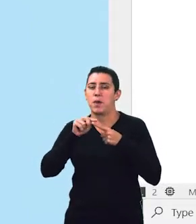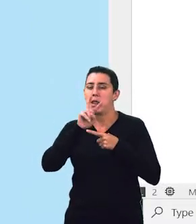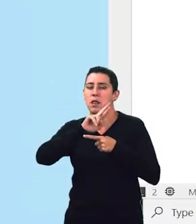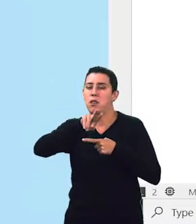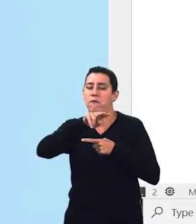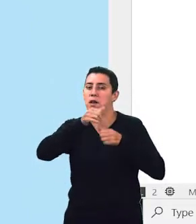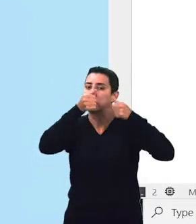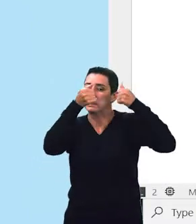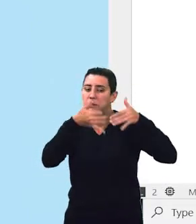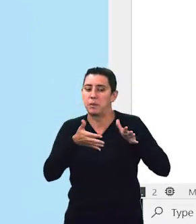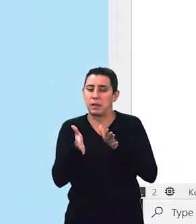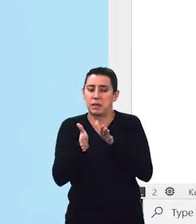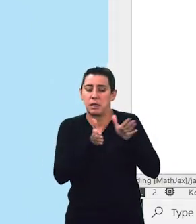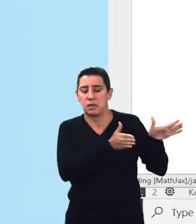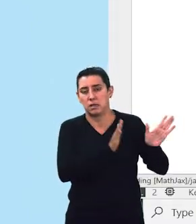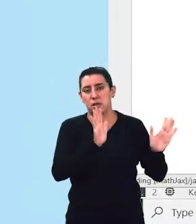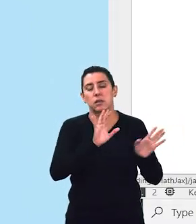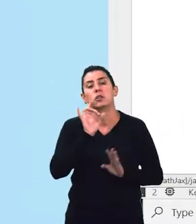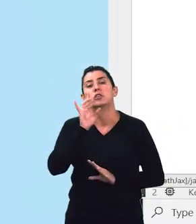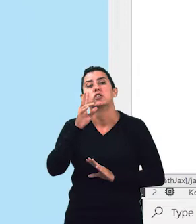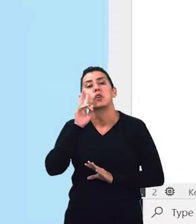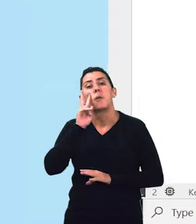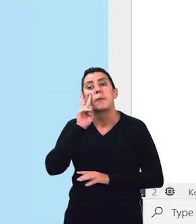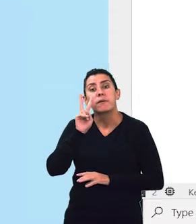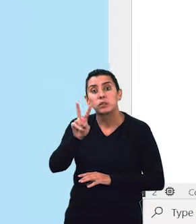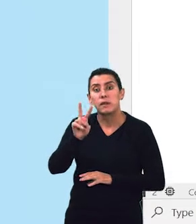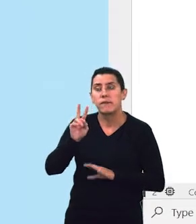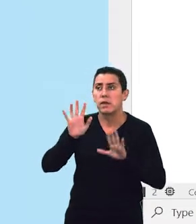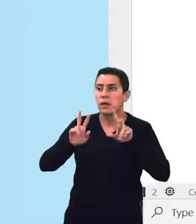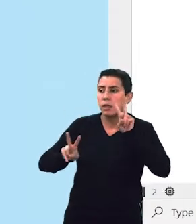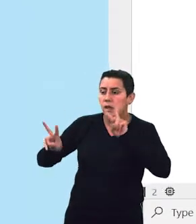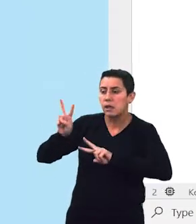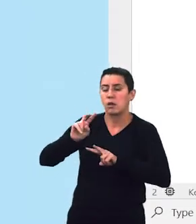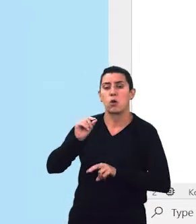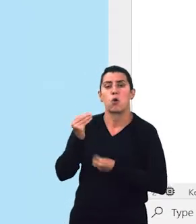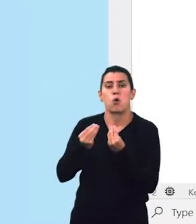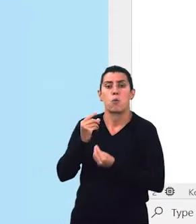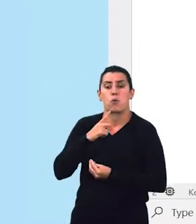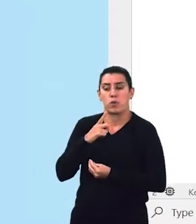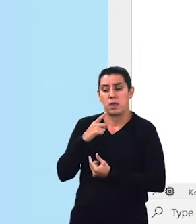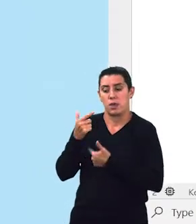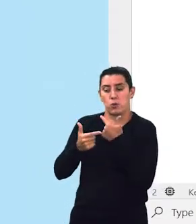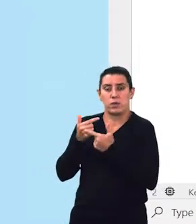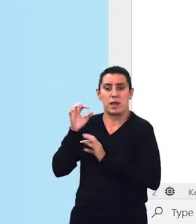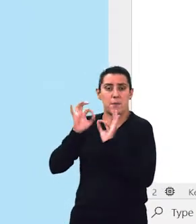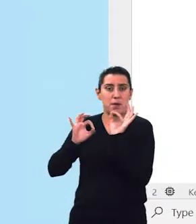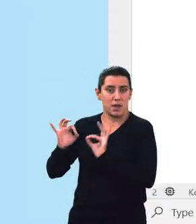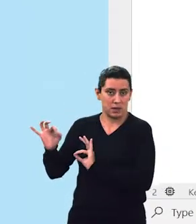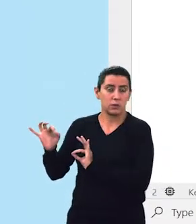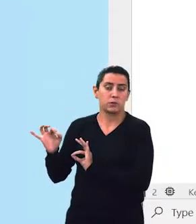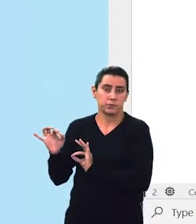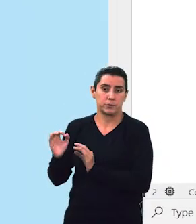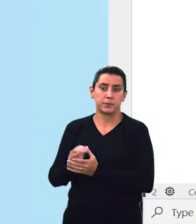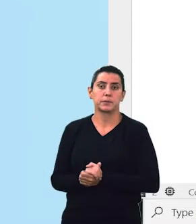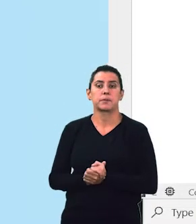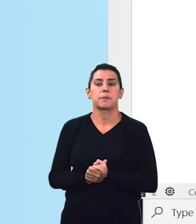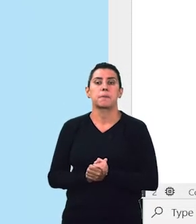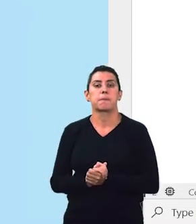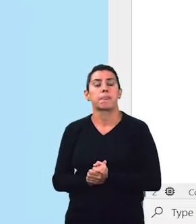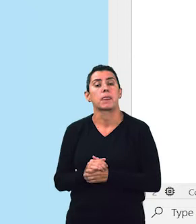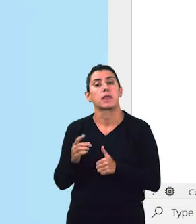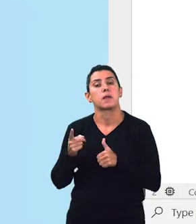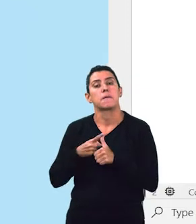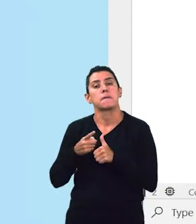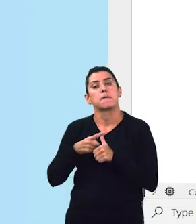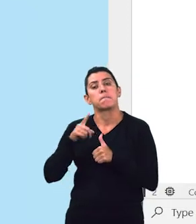escopo, mas só para mostrar que eu deixei dois trabalhos prontos, ok? Um, para fazer a previsão